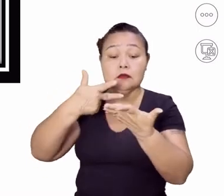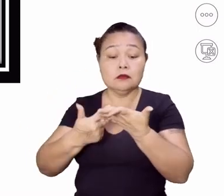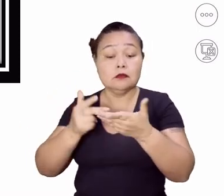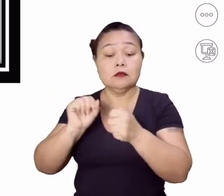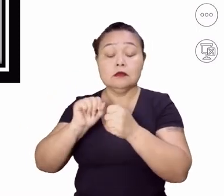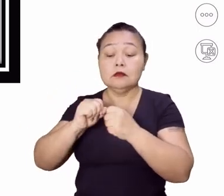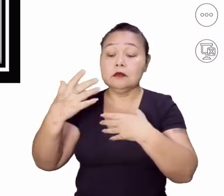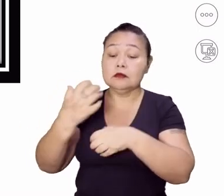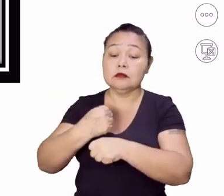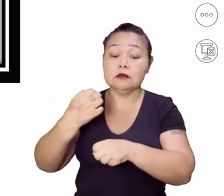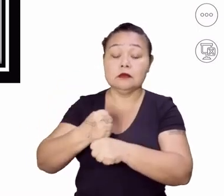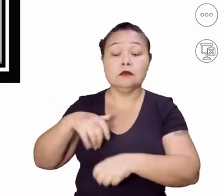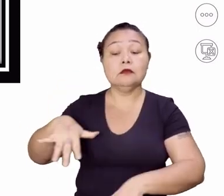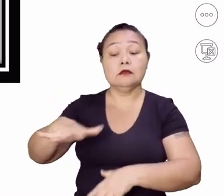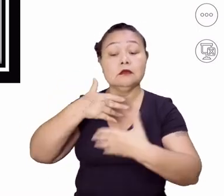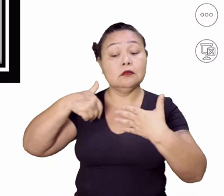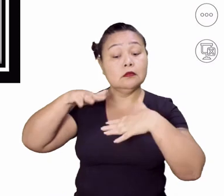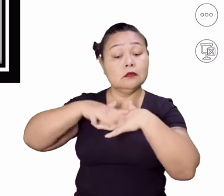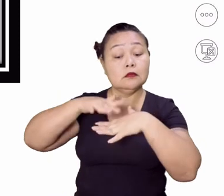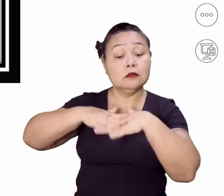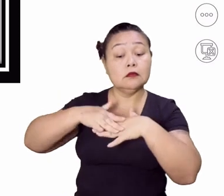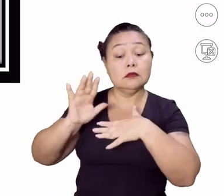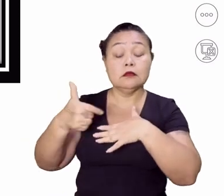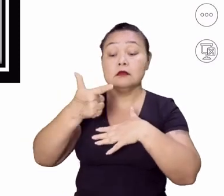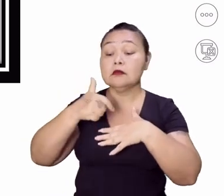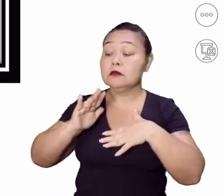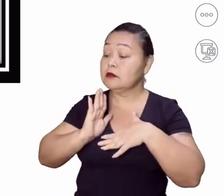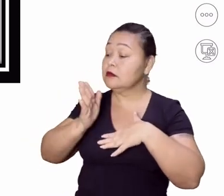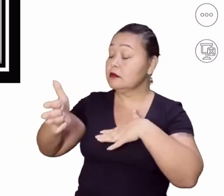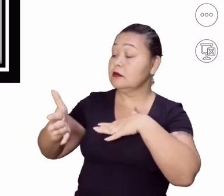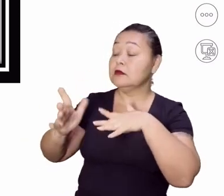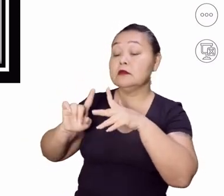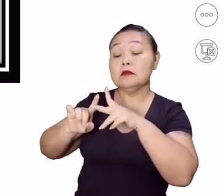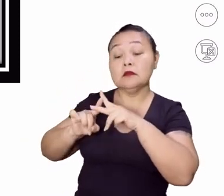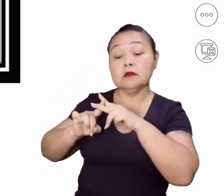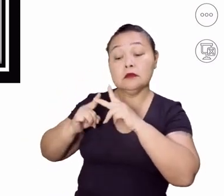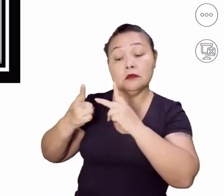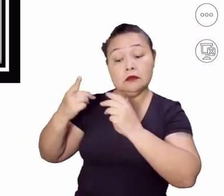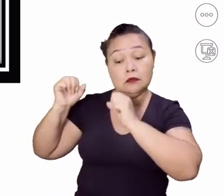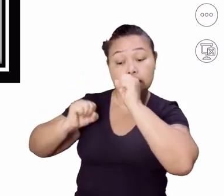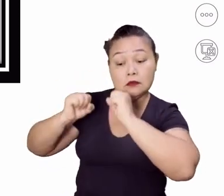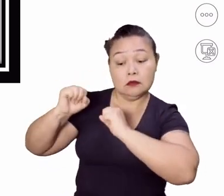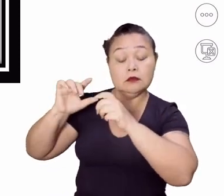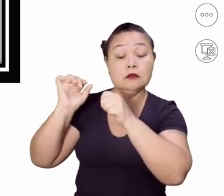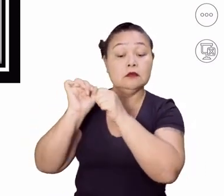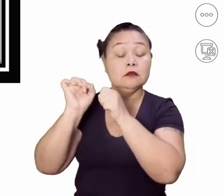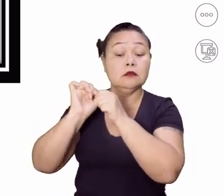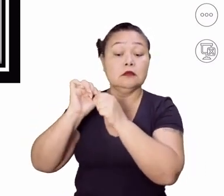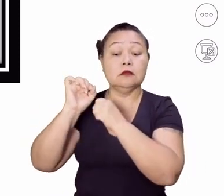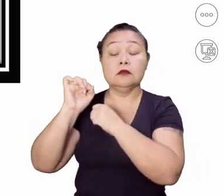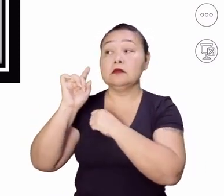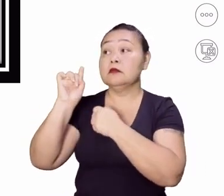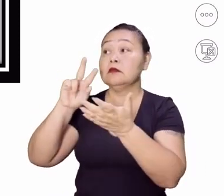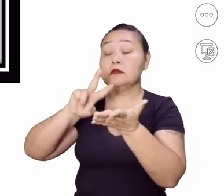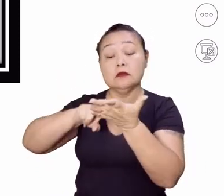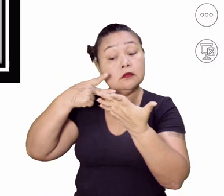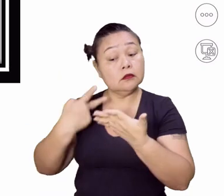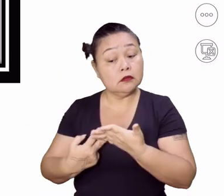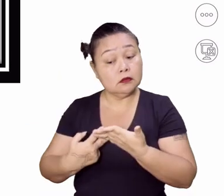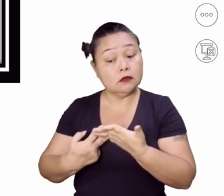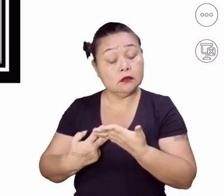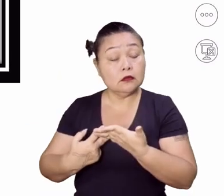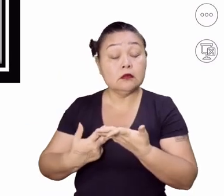contabilidade, matemática, ou uma área mais operacional, ou você vai ser um tradutor.